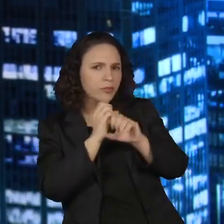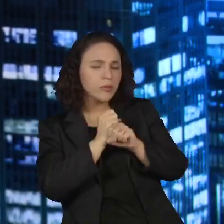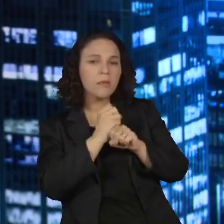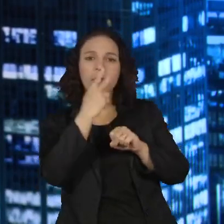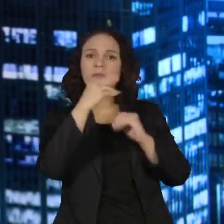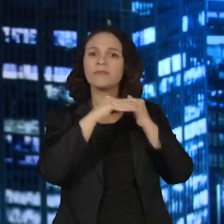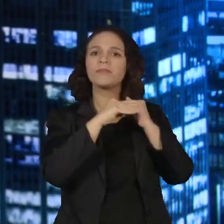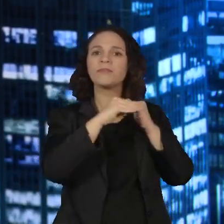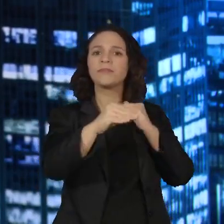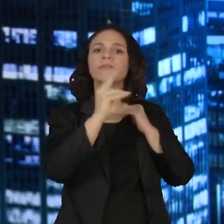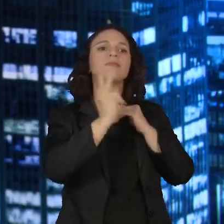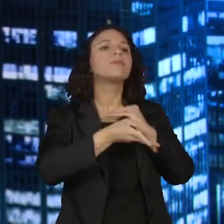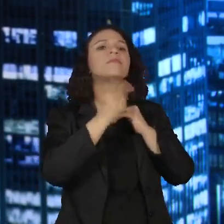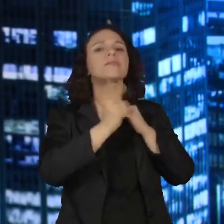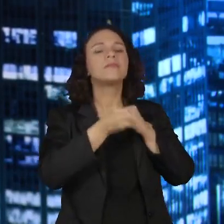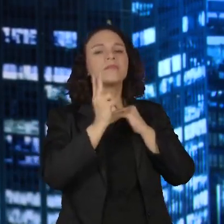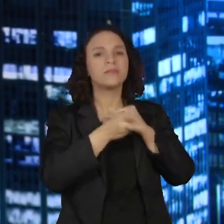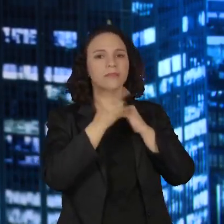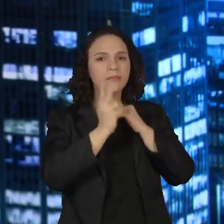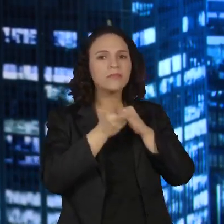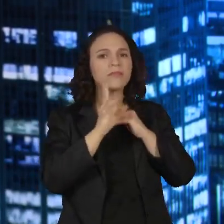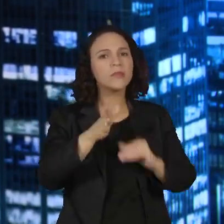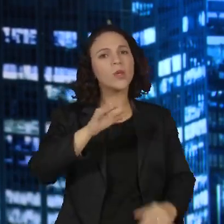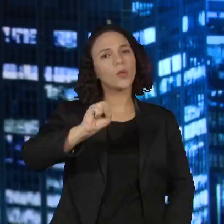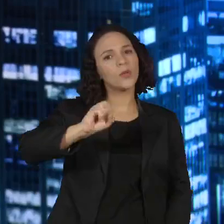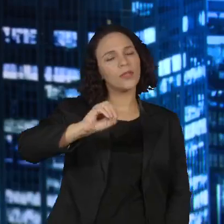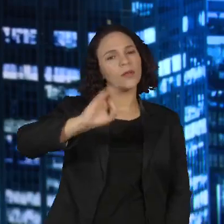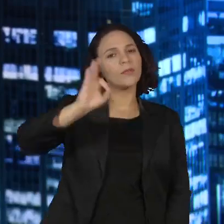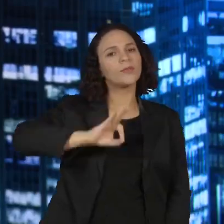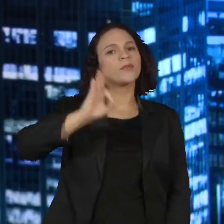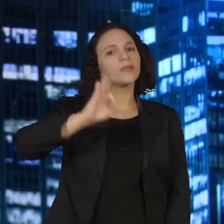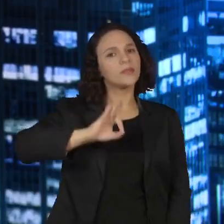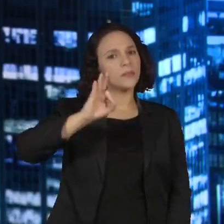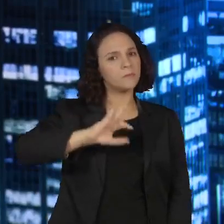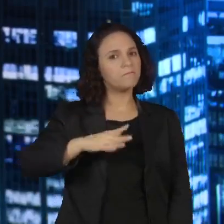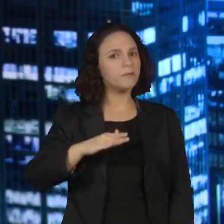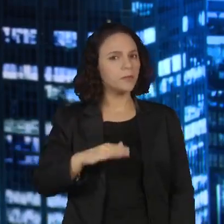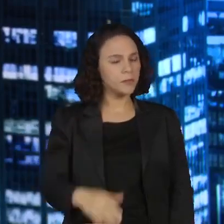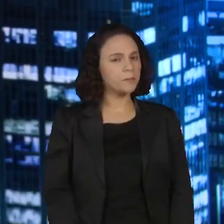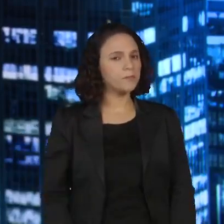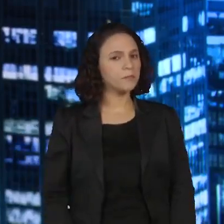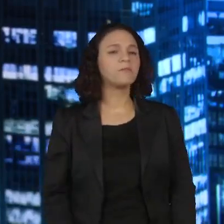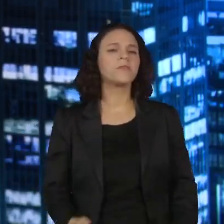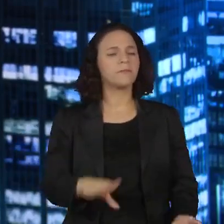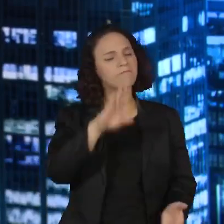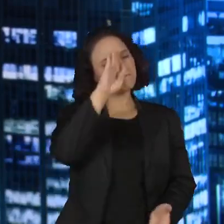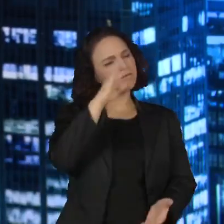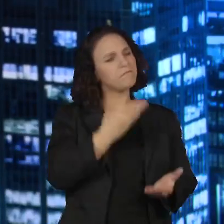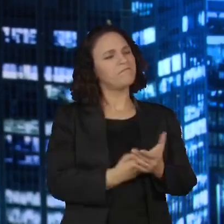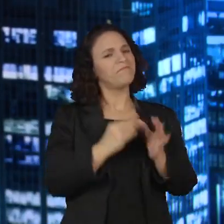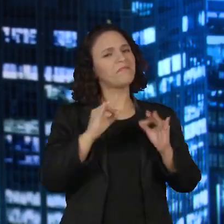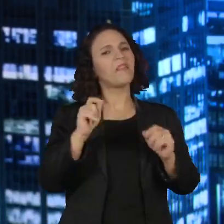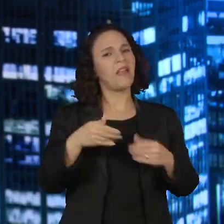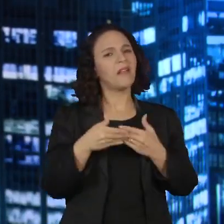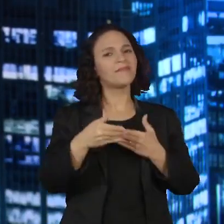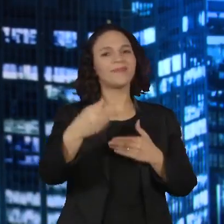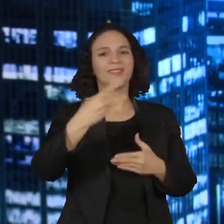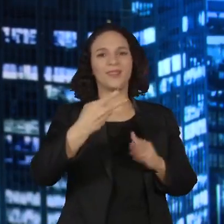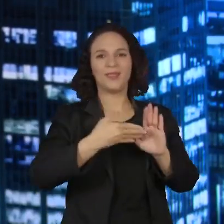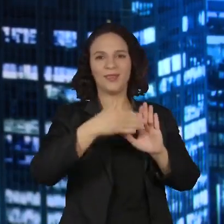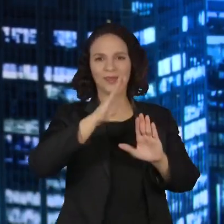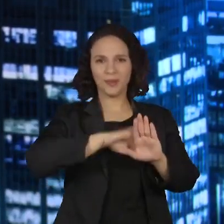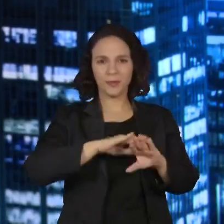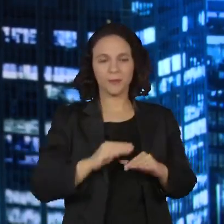consolidados, 80% chega na casa de 80%, então nós temos muita confiança de que estaremos no segundo turno.